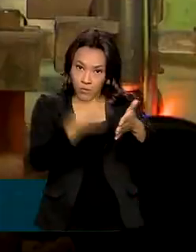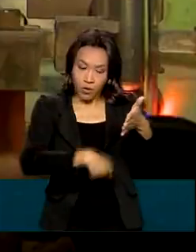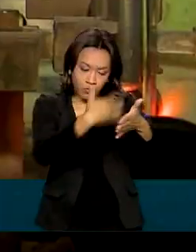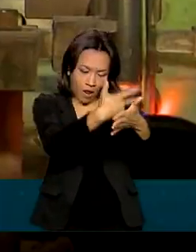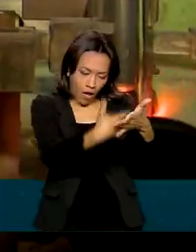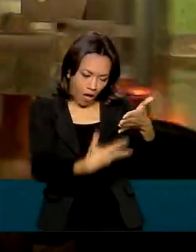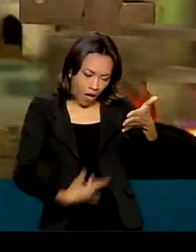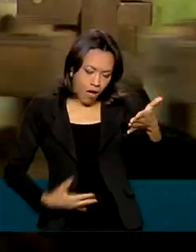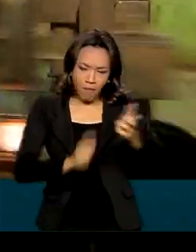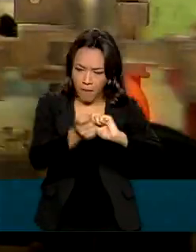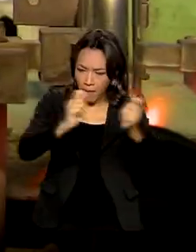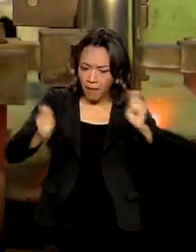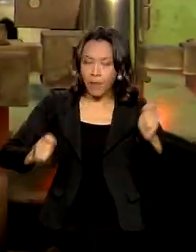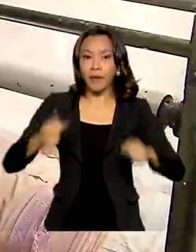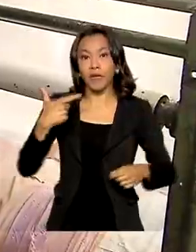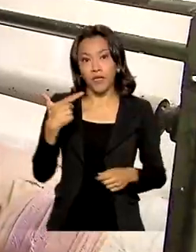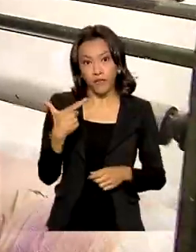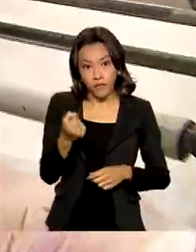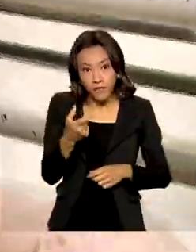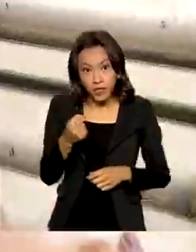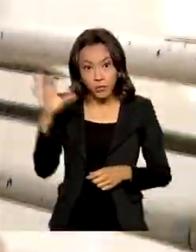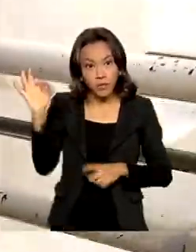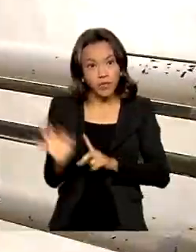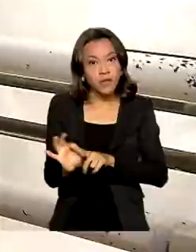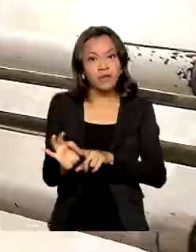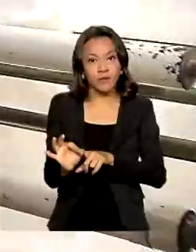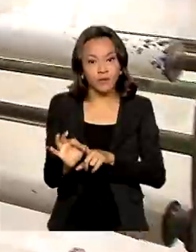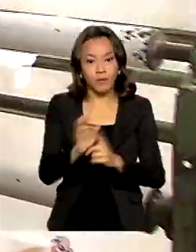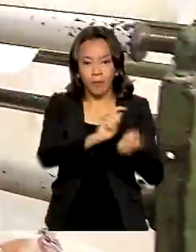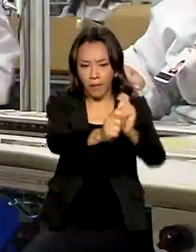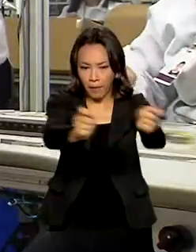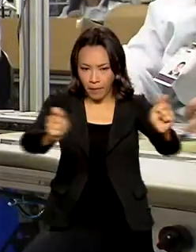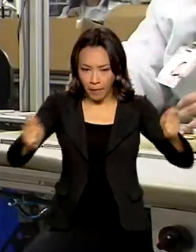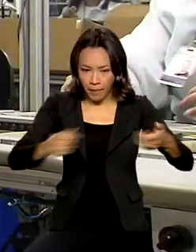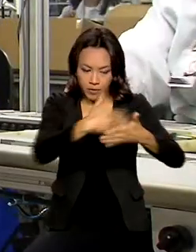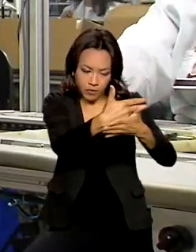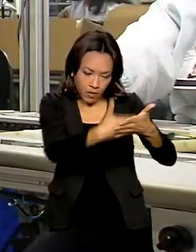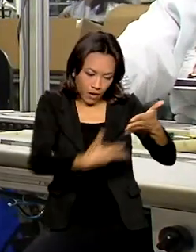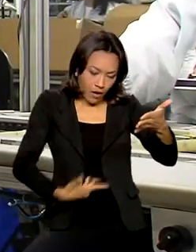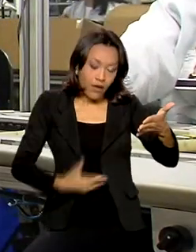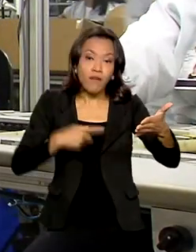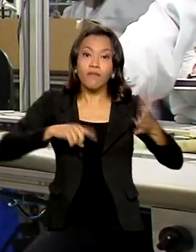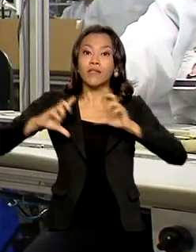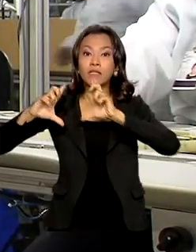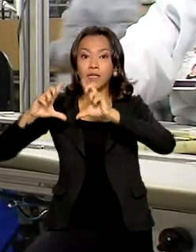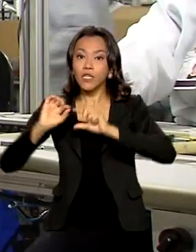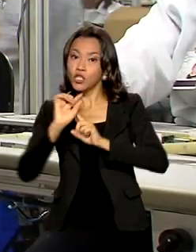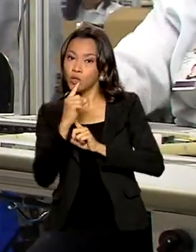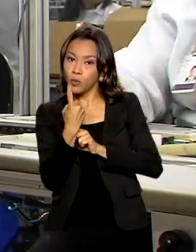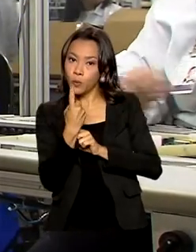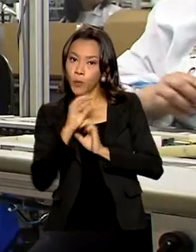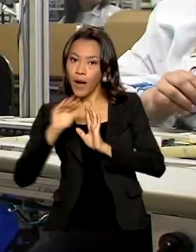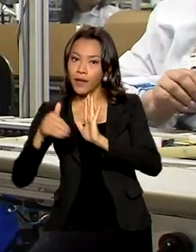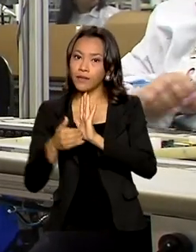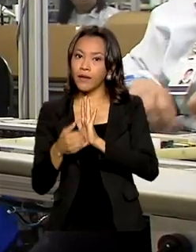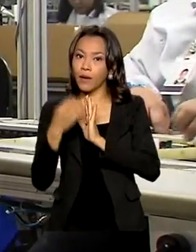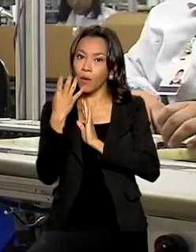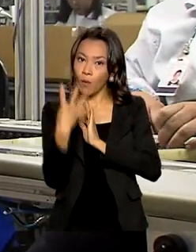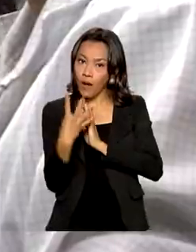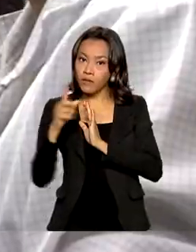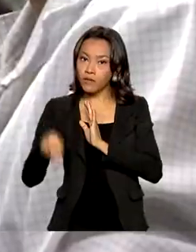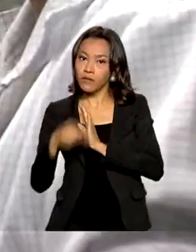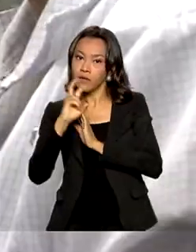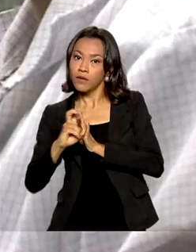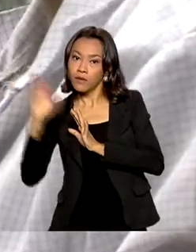Em vez de 20% sobre a folha de pagamento dos funcionários, as alíquotas vão ser de 1 a 4,5%.